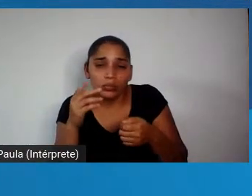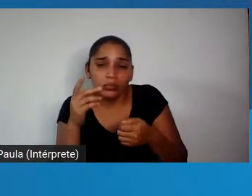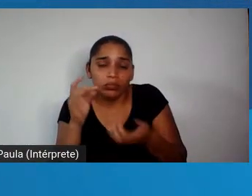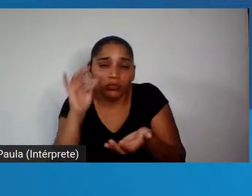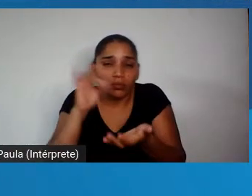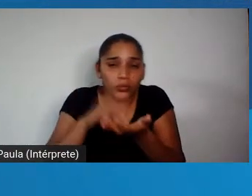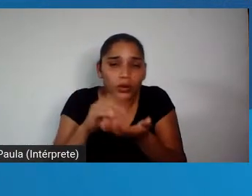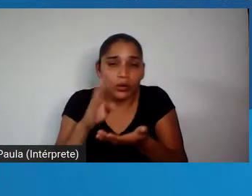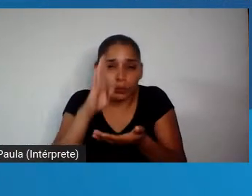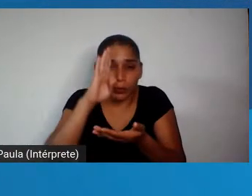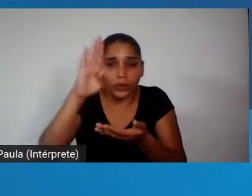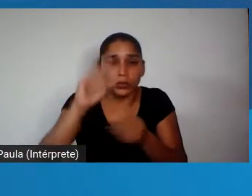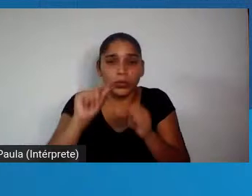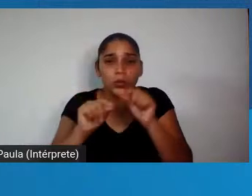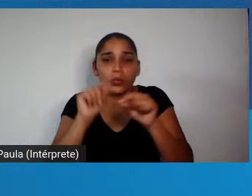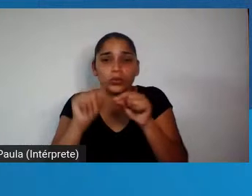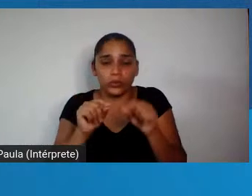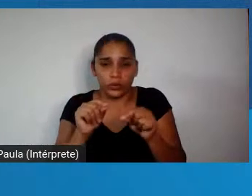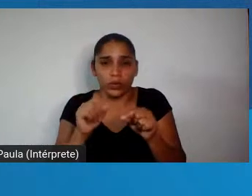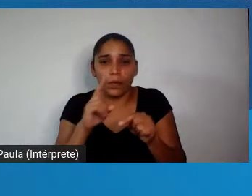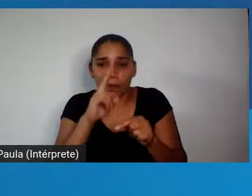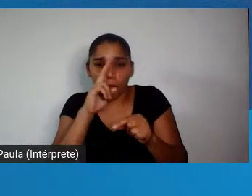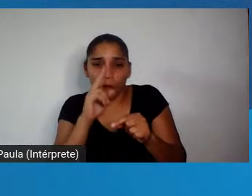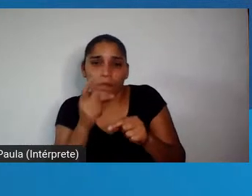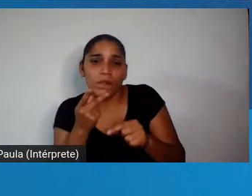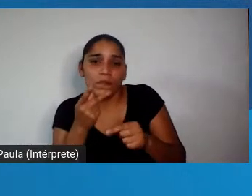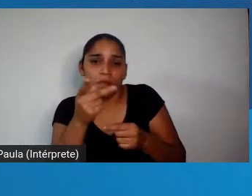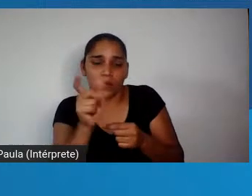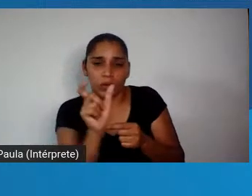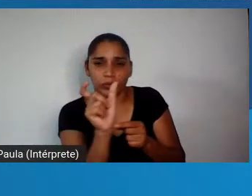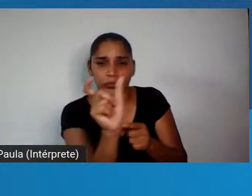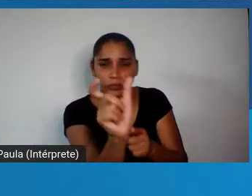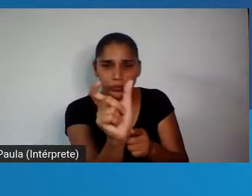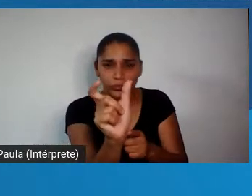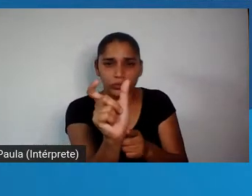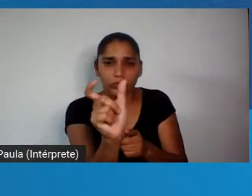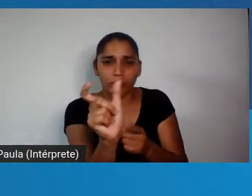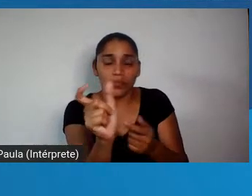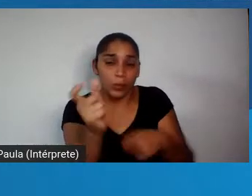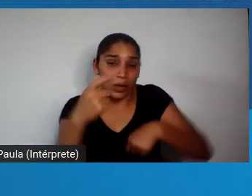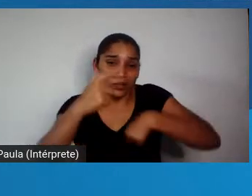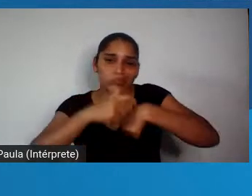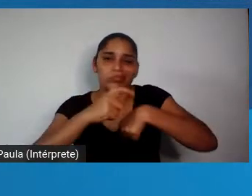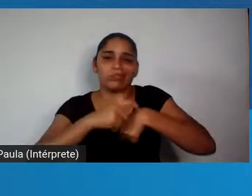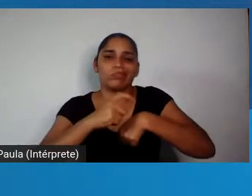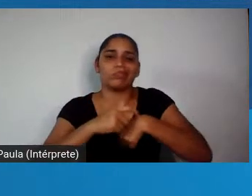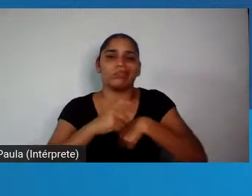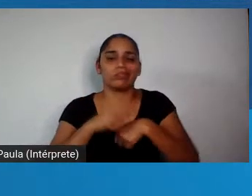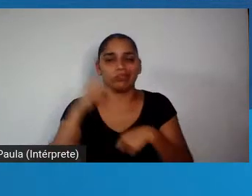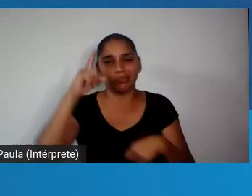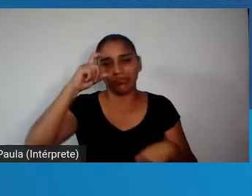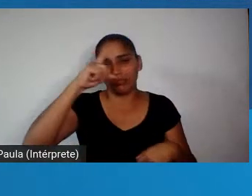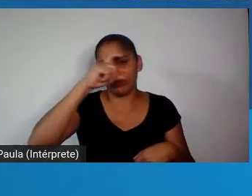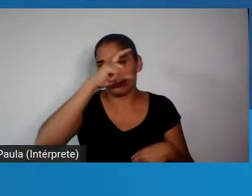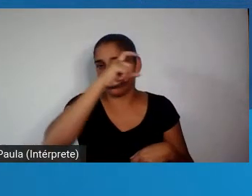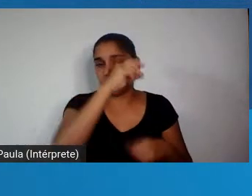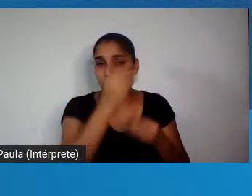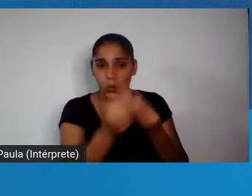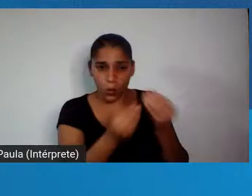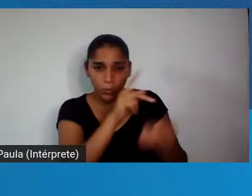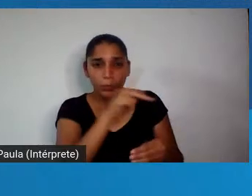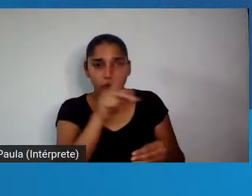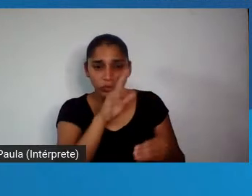em toda essa fala que tenho feito, é porque eu estou, a situação é dramática quando o Temporão mostra essa situação